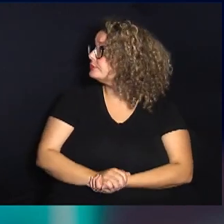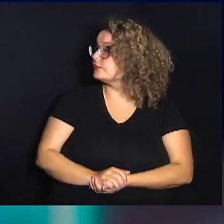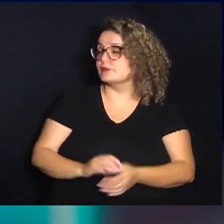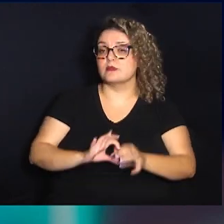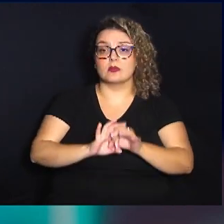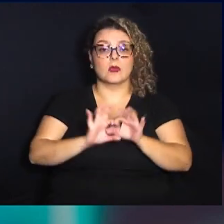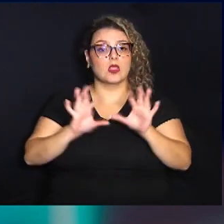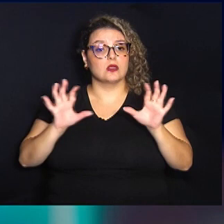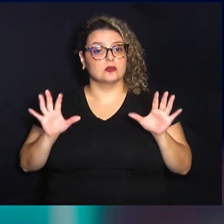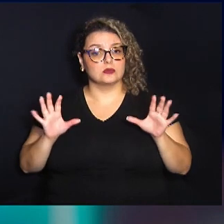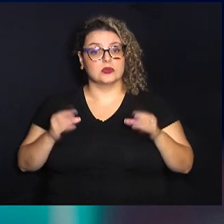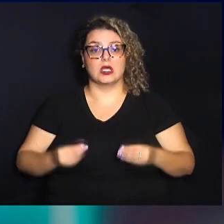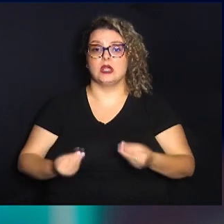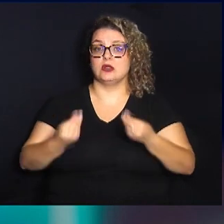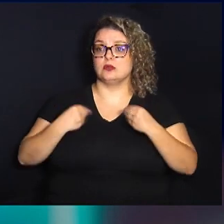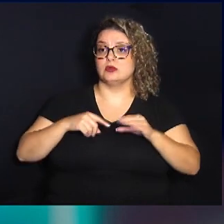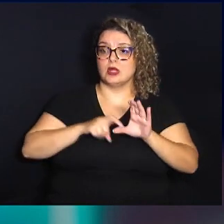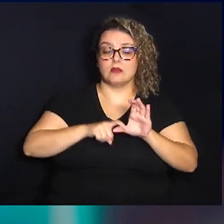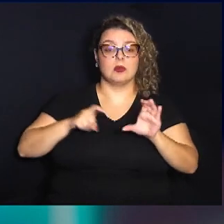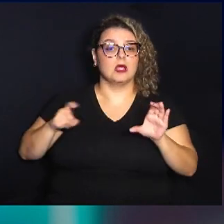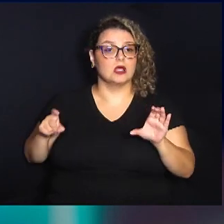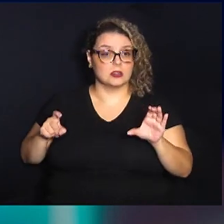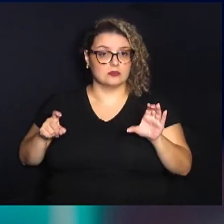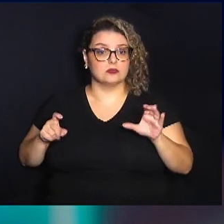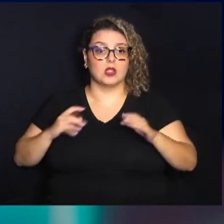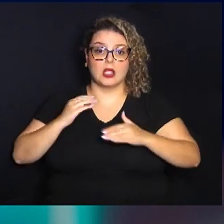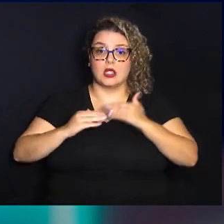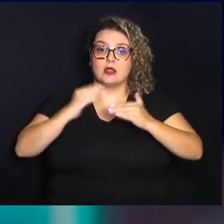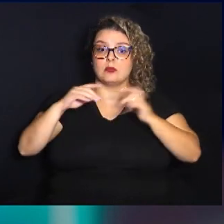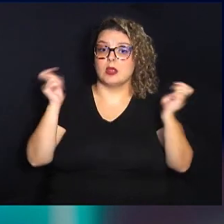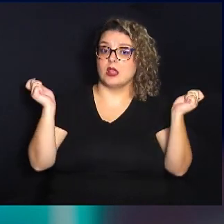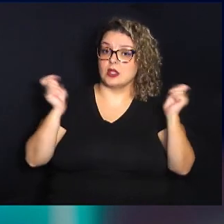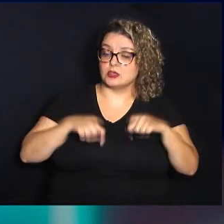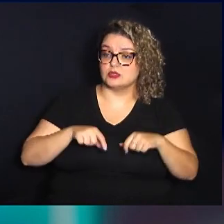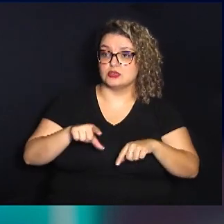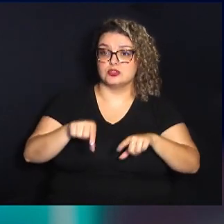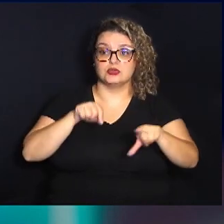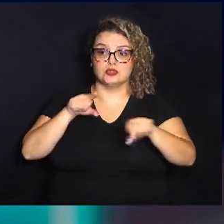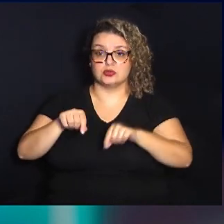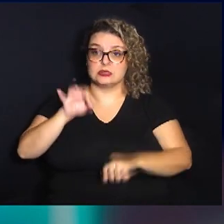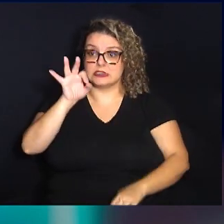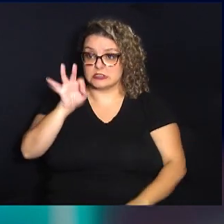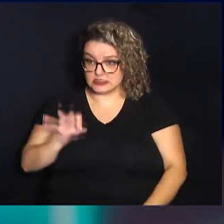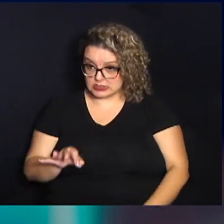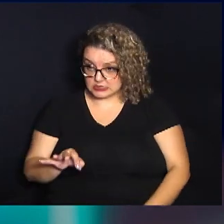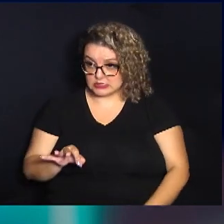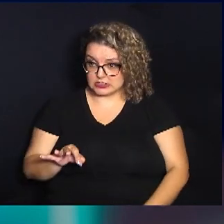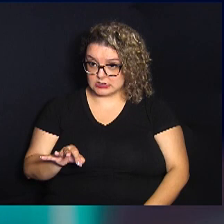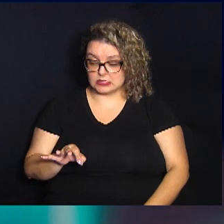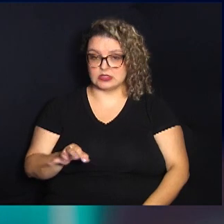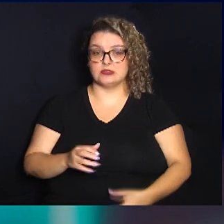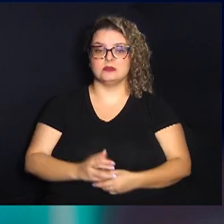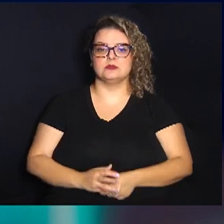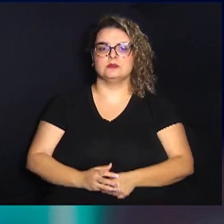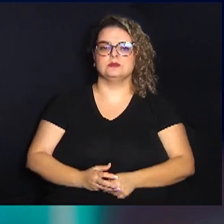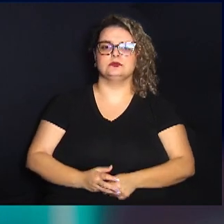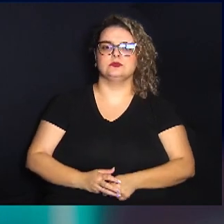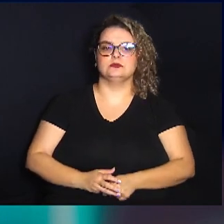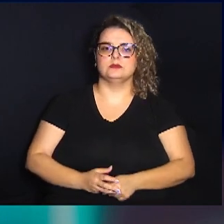traz independência desenvolve a nossa capacidade de fazer as escolhas de forma mais assertiva